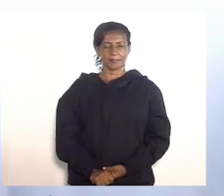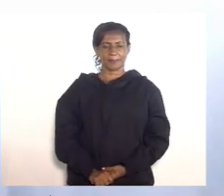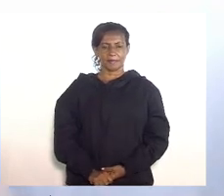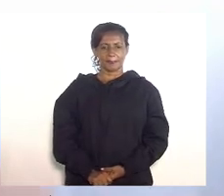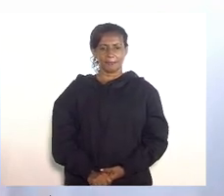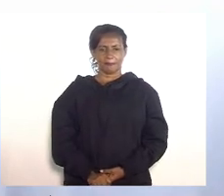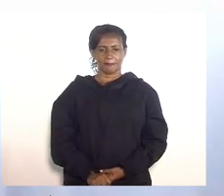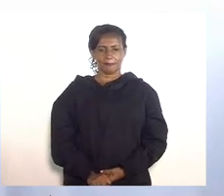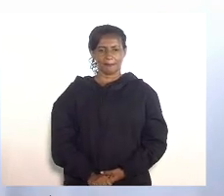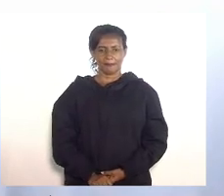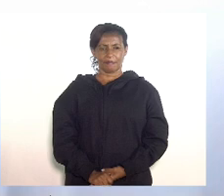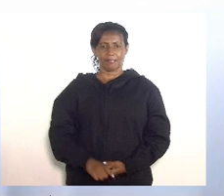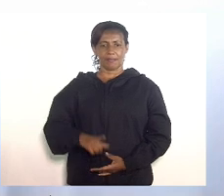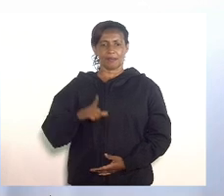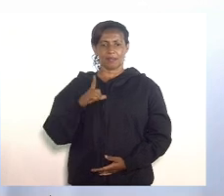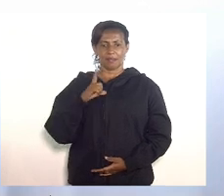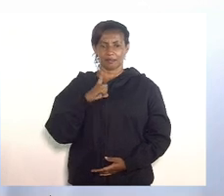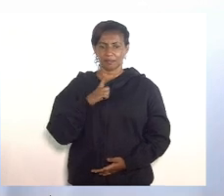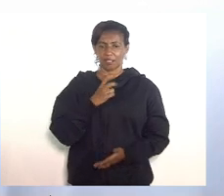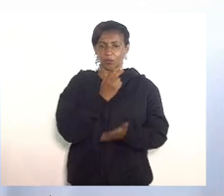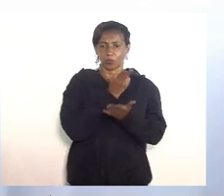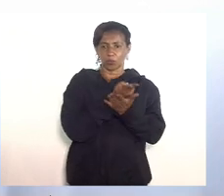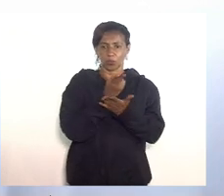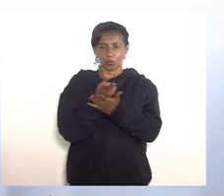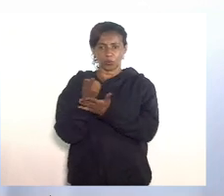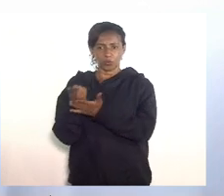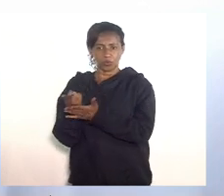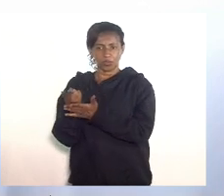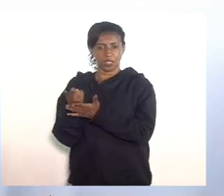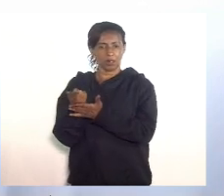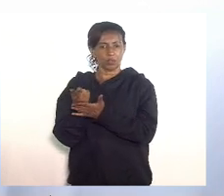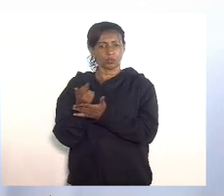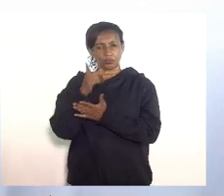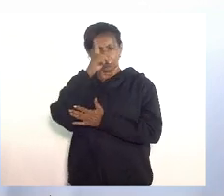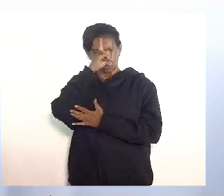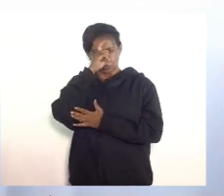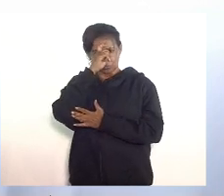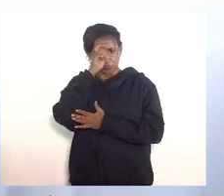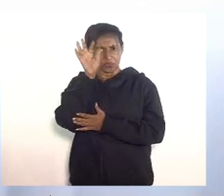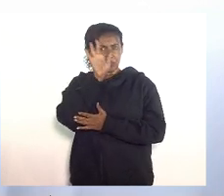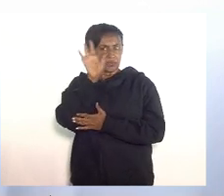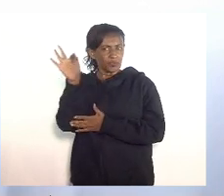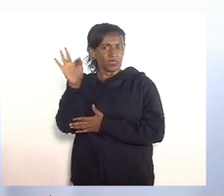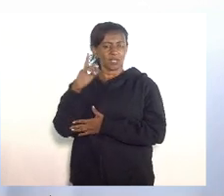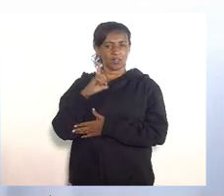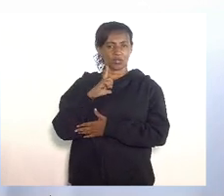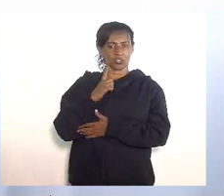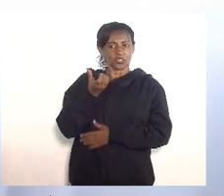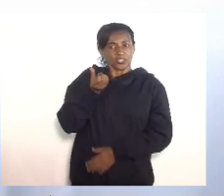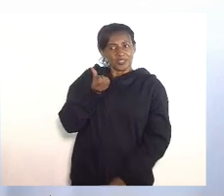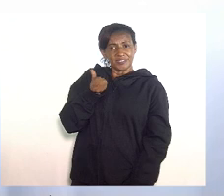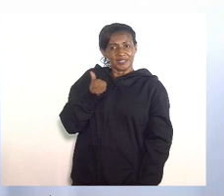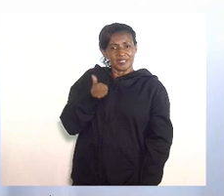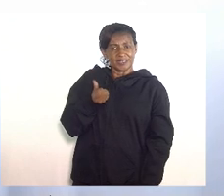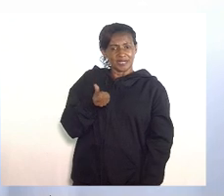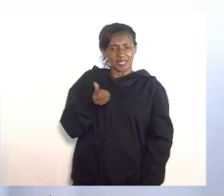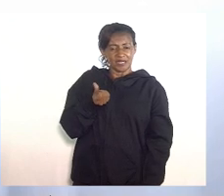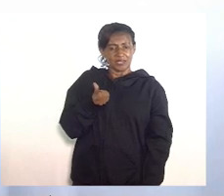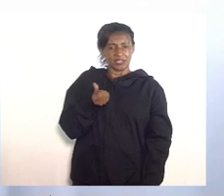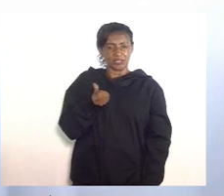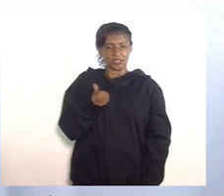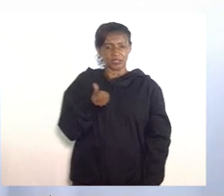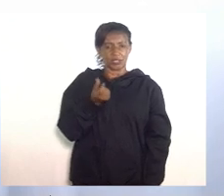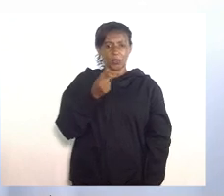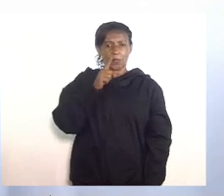a existência de leitos nos hospitais federais nós temos 6 leitos em torno de 1.200